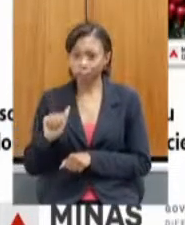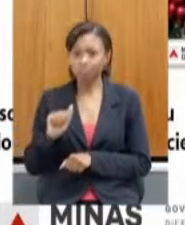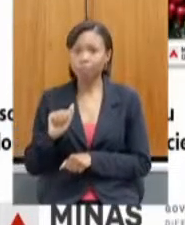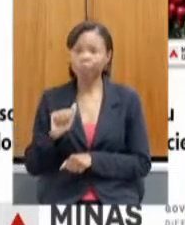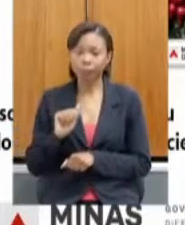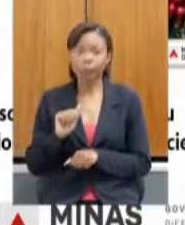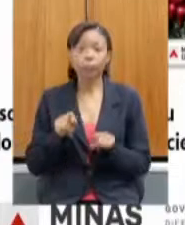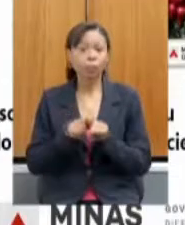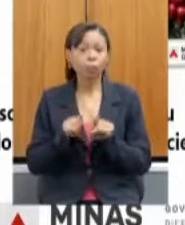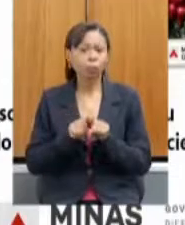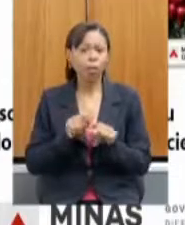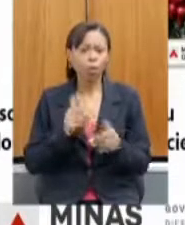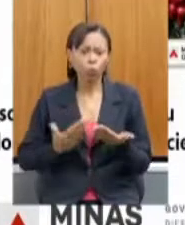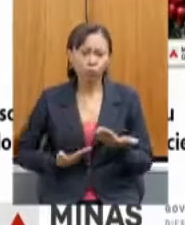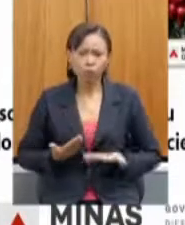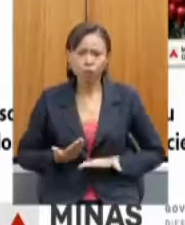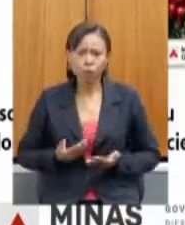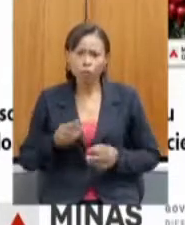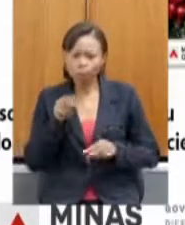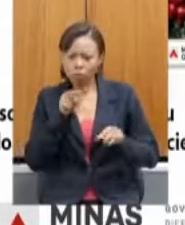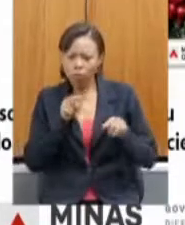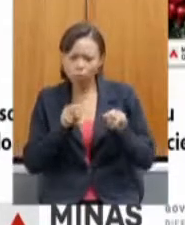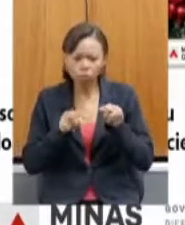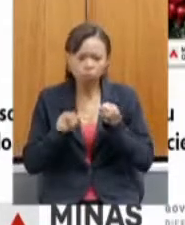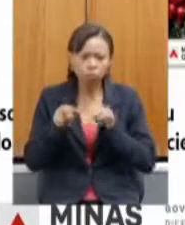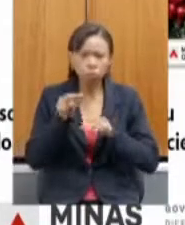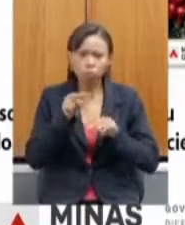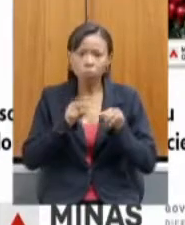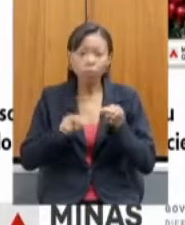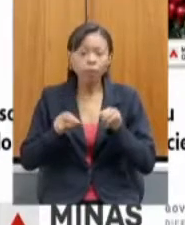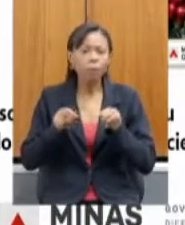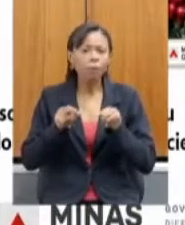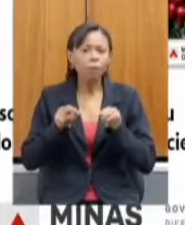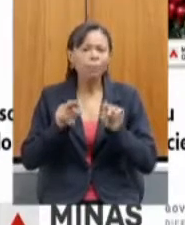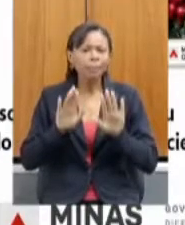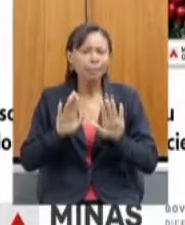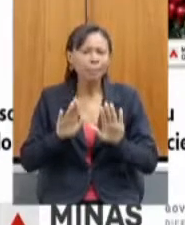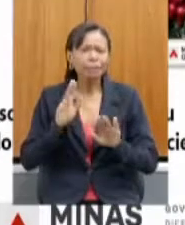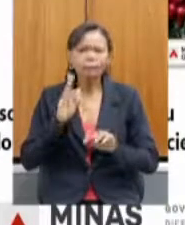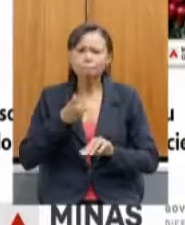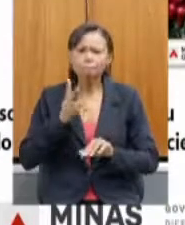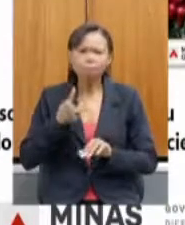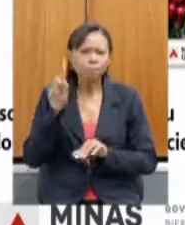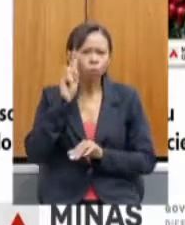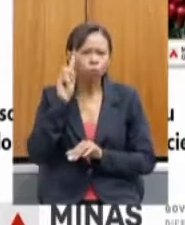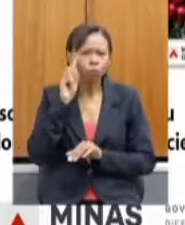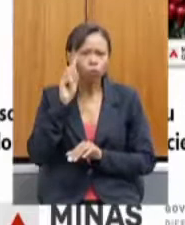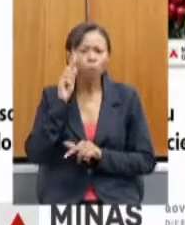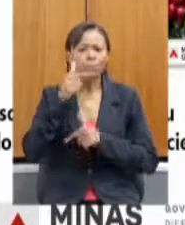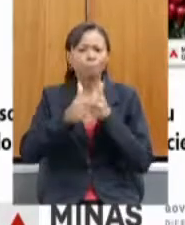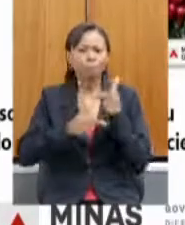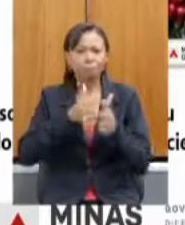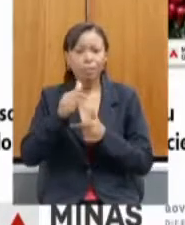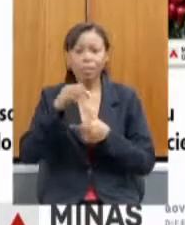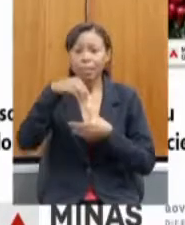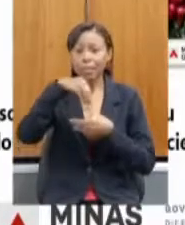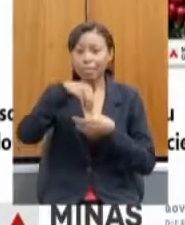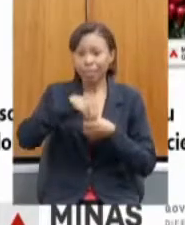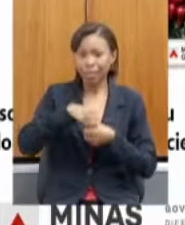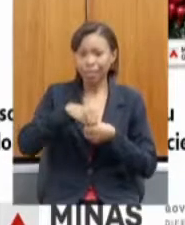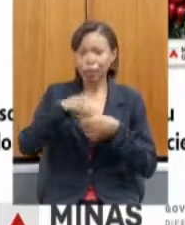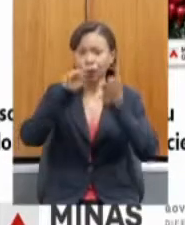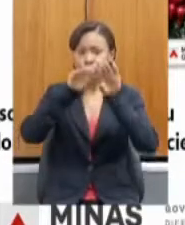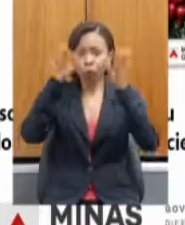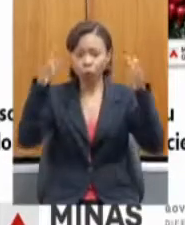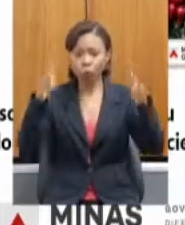o serviço de inspeção, que nem um dia deixou de prestar esse importante trabalho nos frigoríficos do nosso Estado.